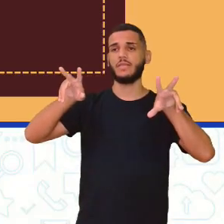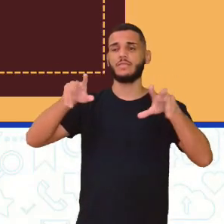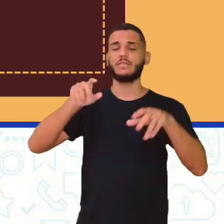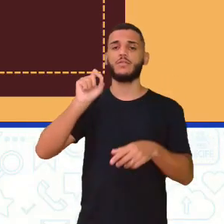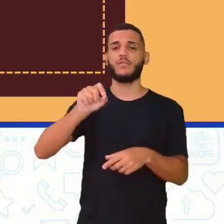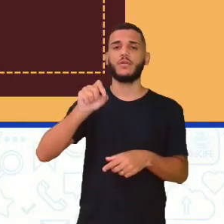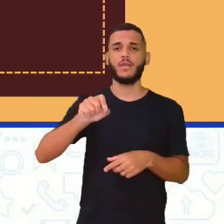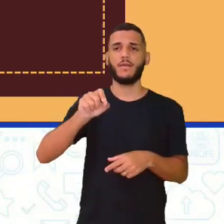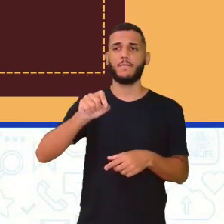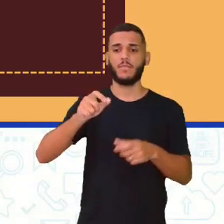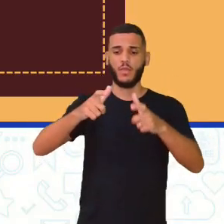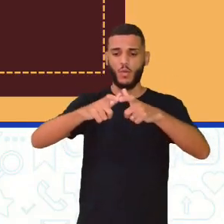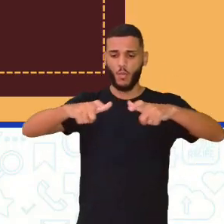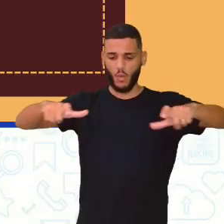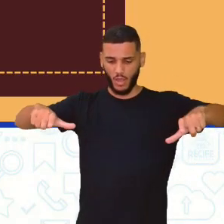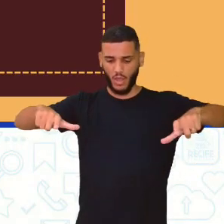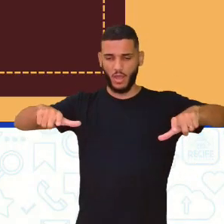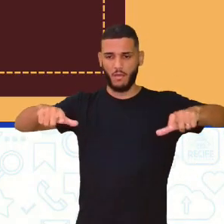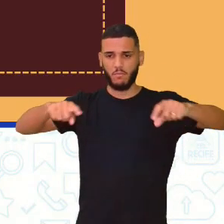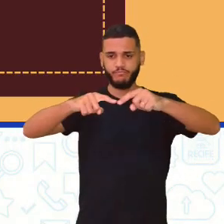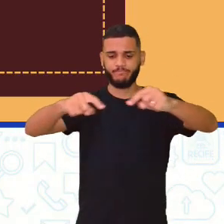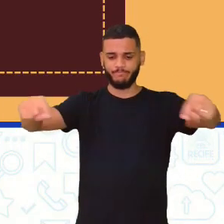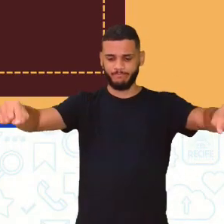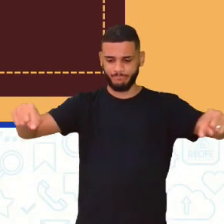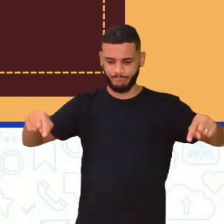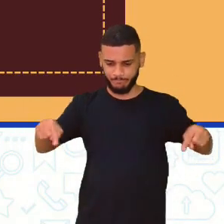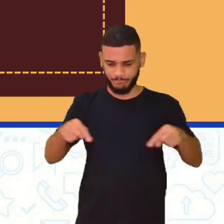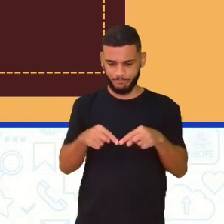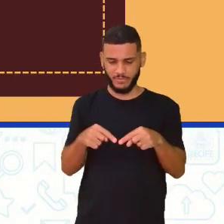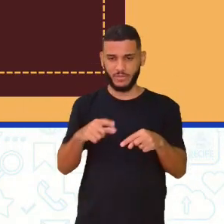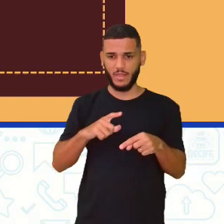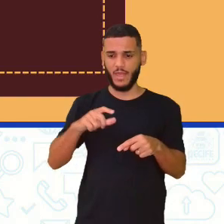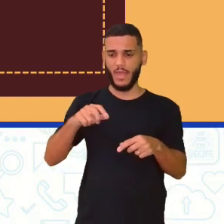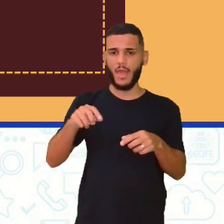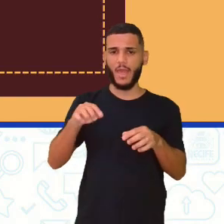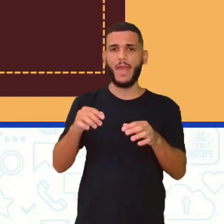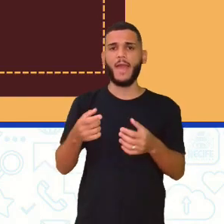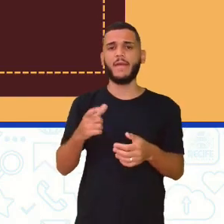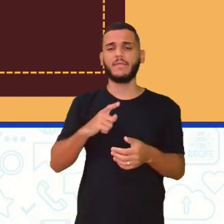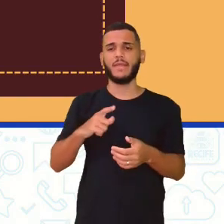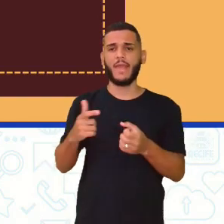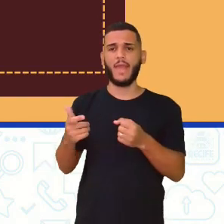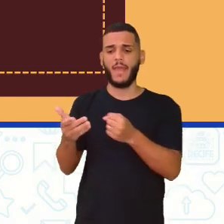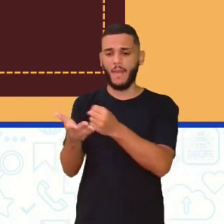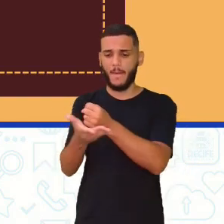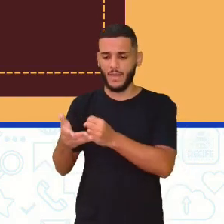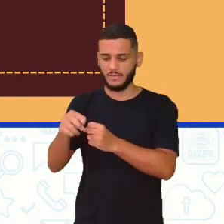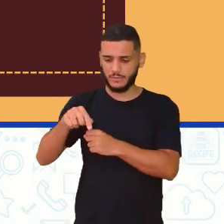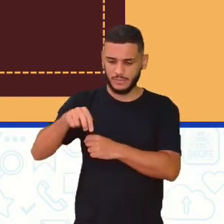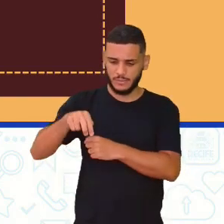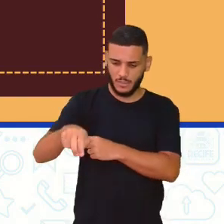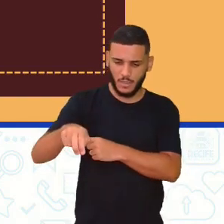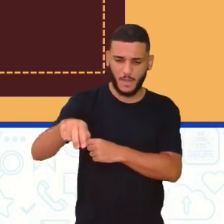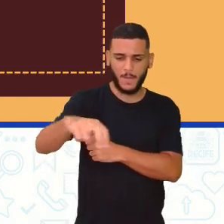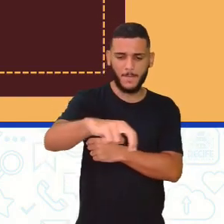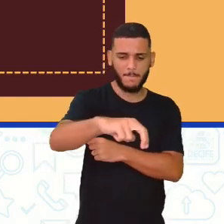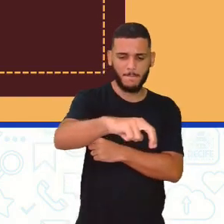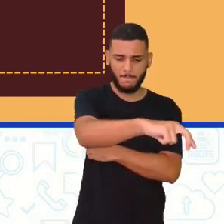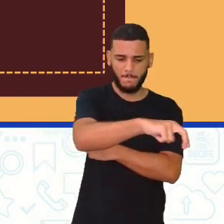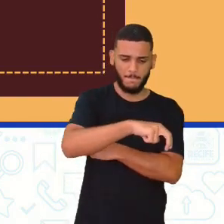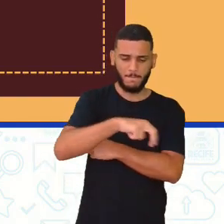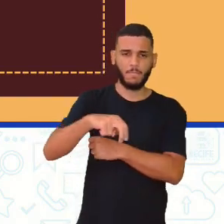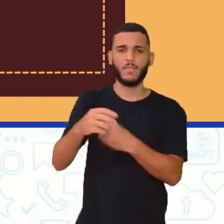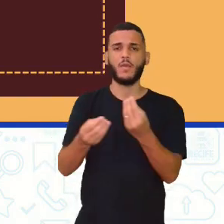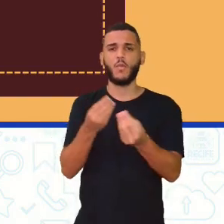tamanho do campo, né, nas medidas das bases, no formato da bola que é utilizada,